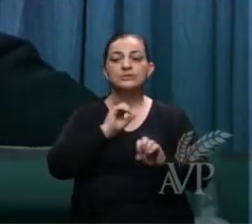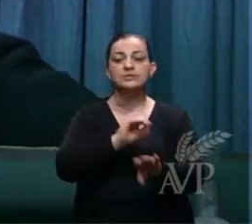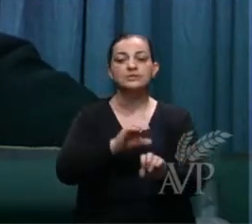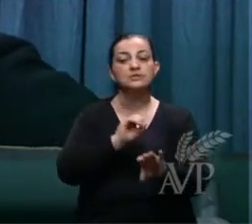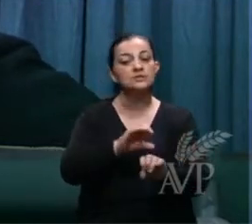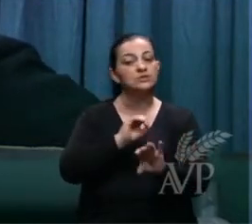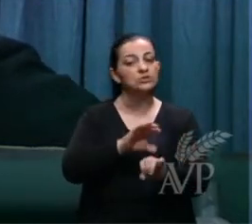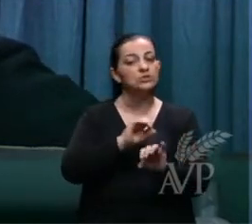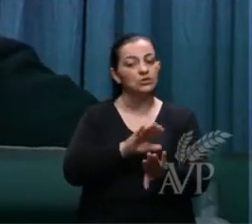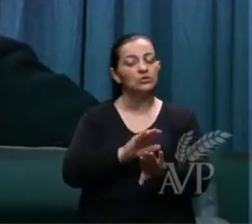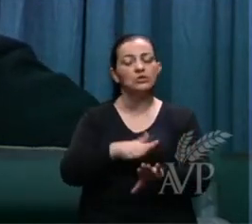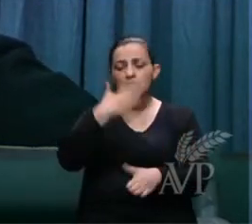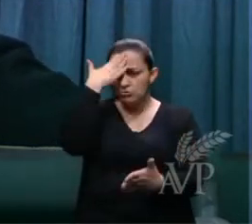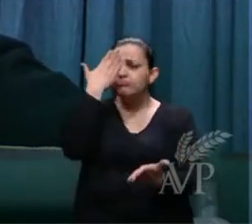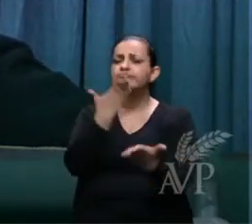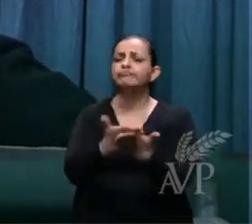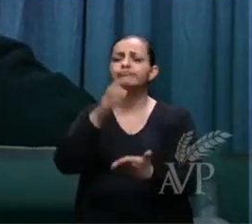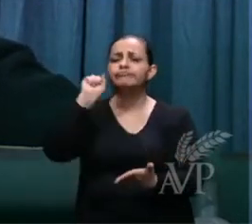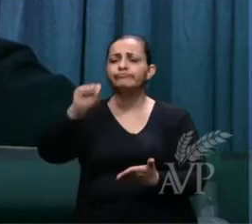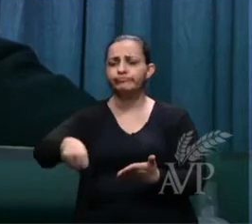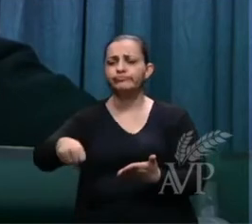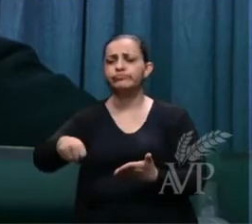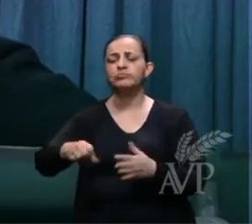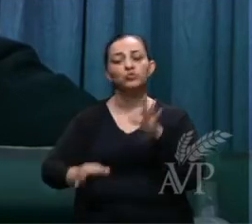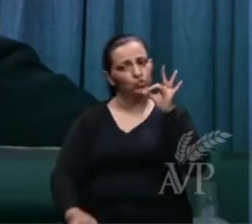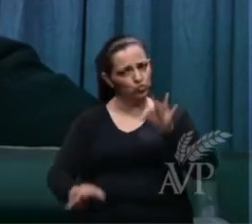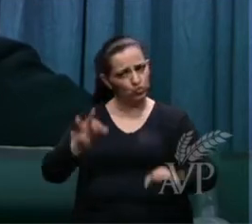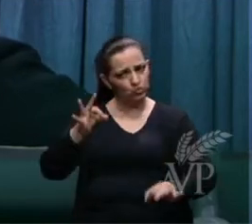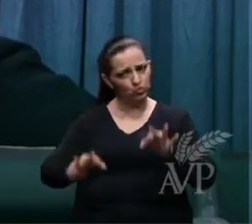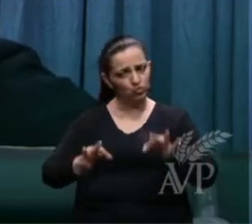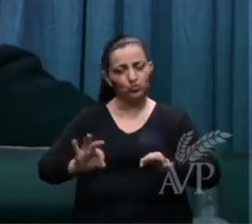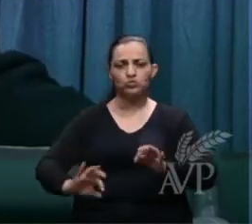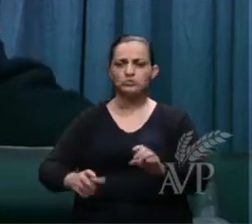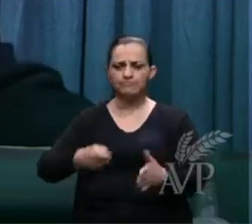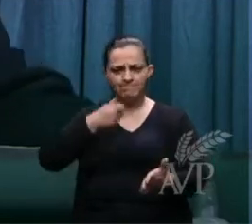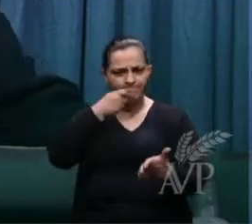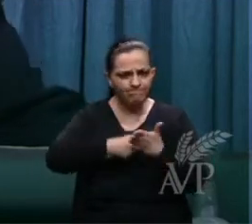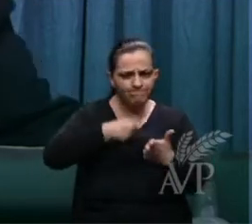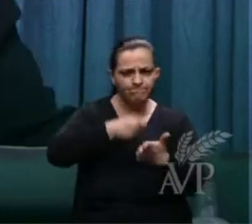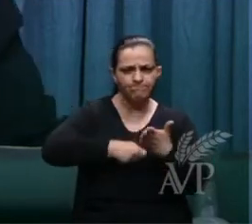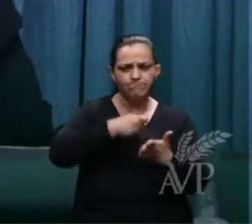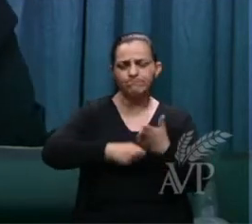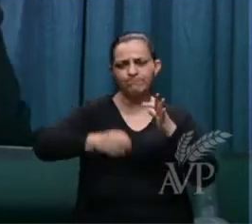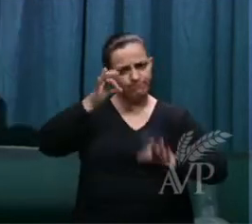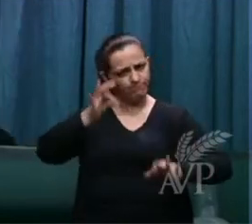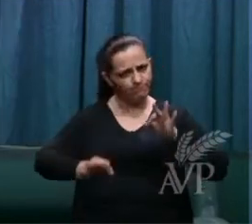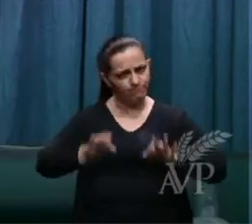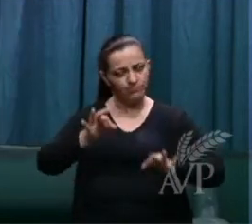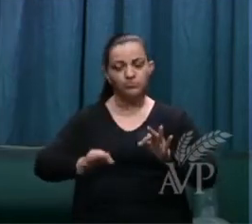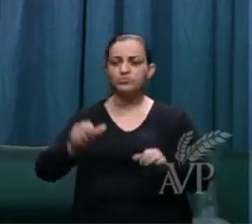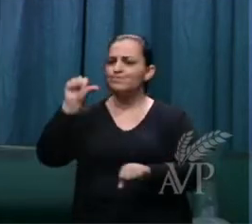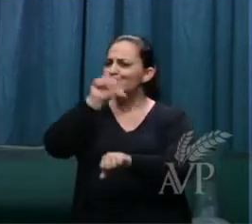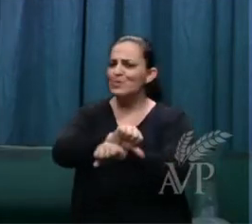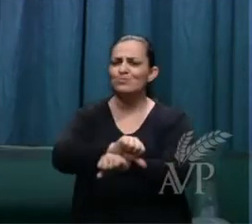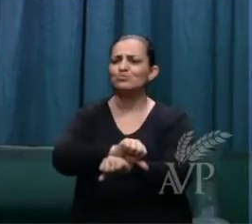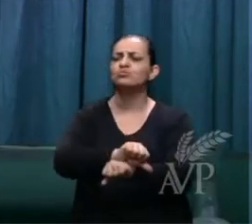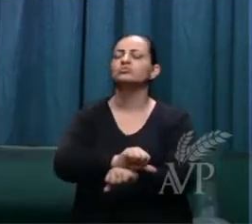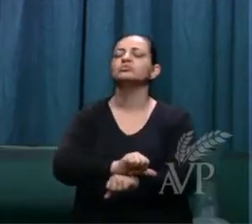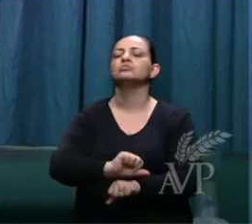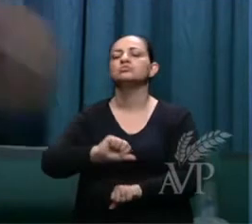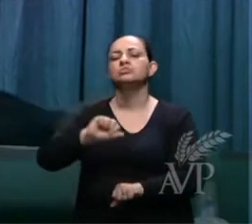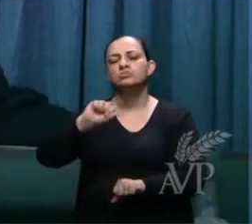e eu creio ainda nisto que o juízo será mais severo justamente